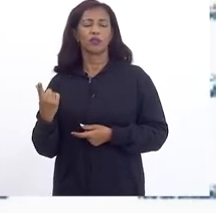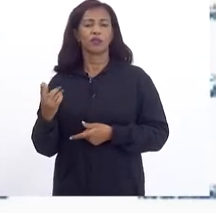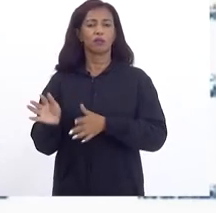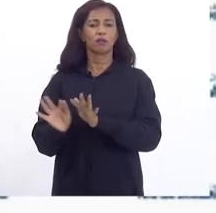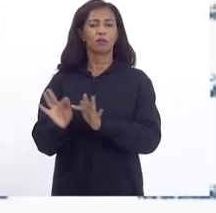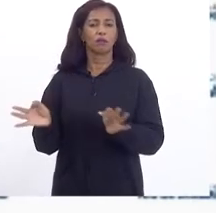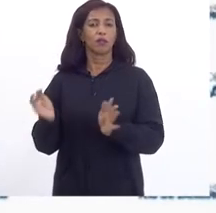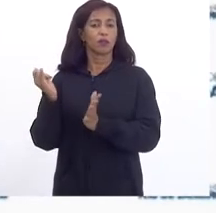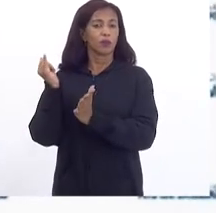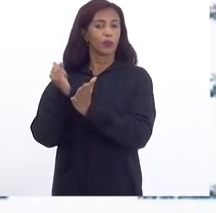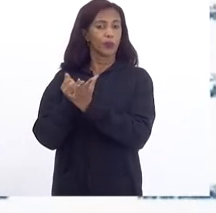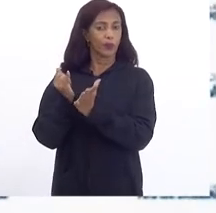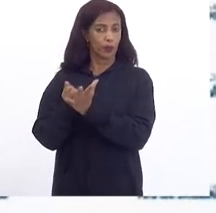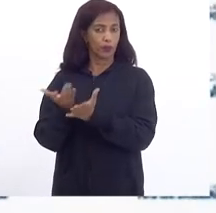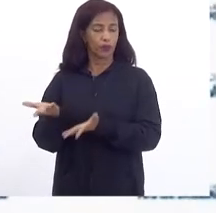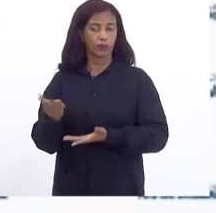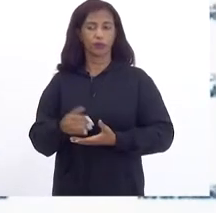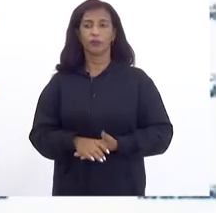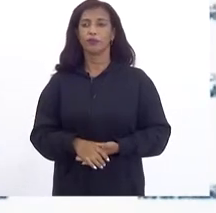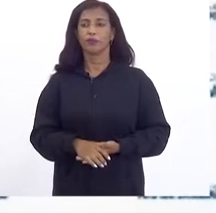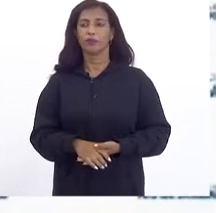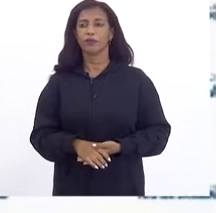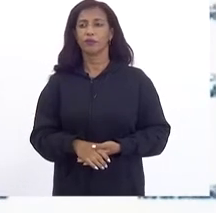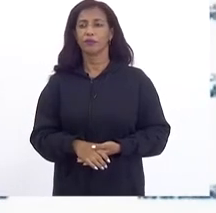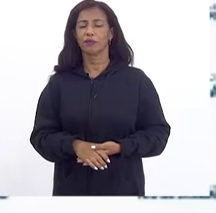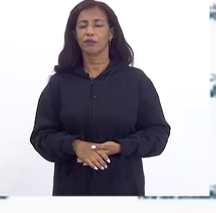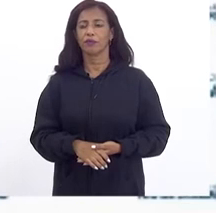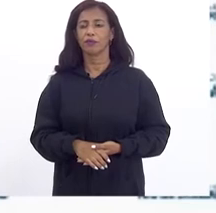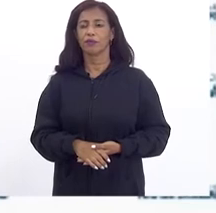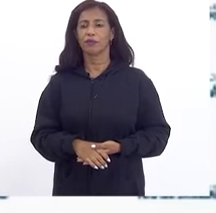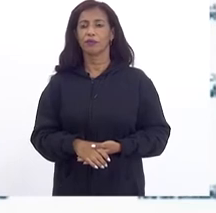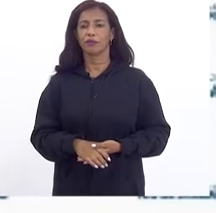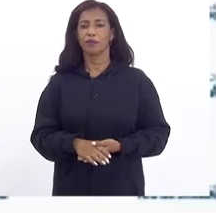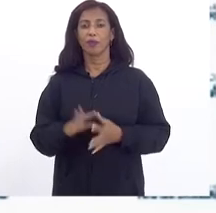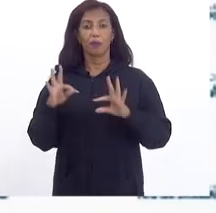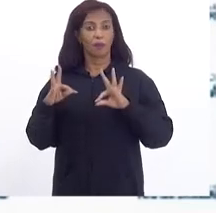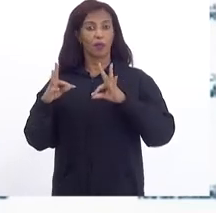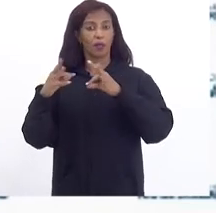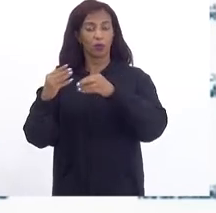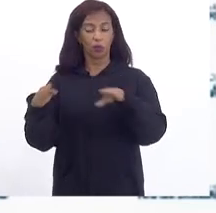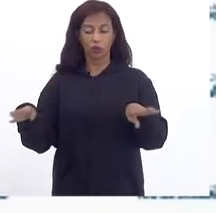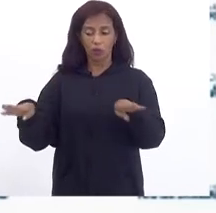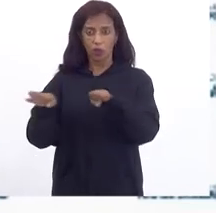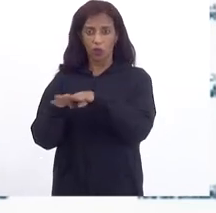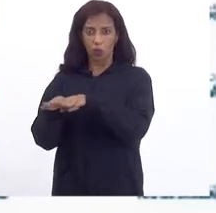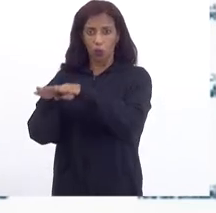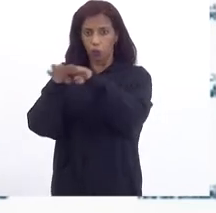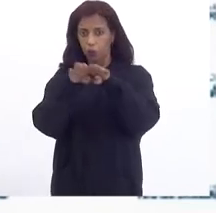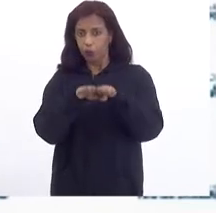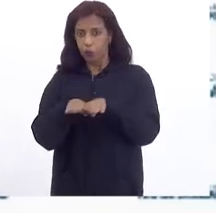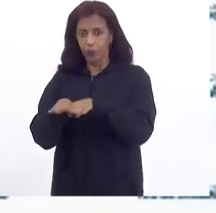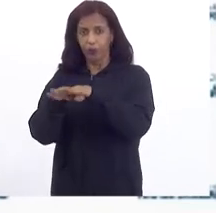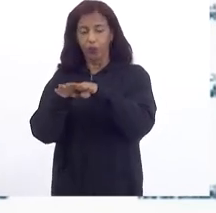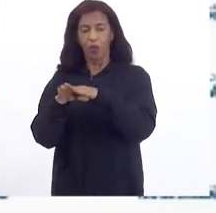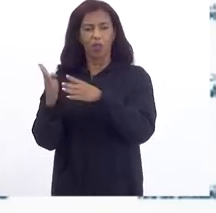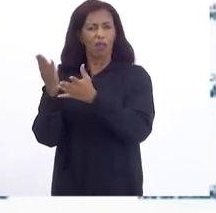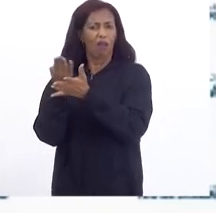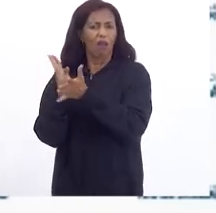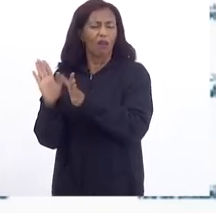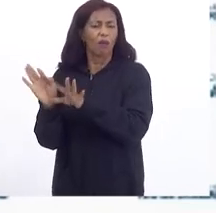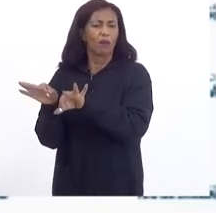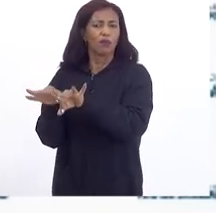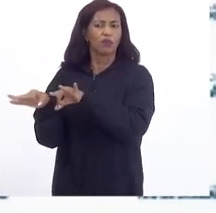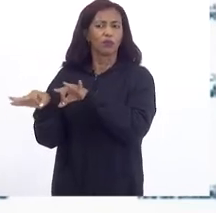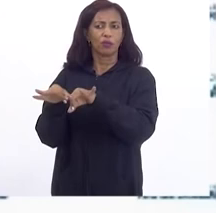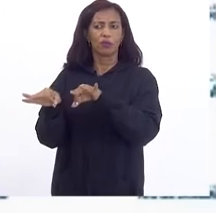Imposto Seria um Imposto Para todos Igualmente E acabaria De alguma forma Com